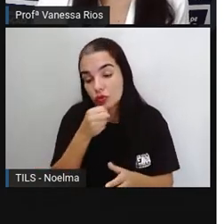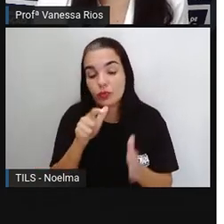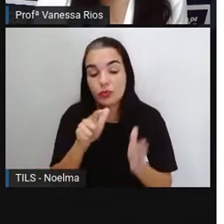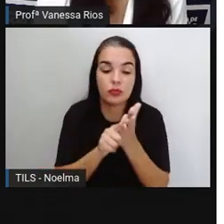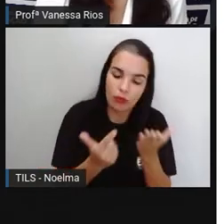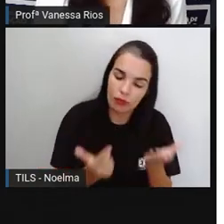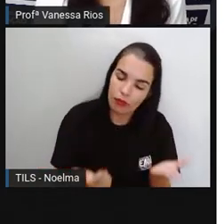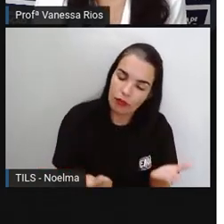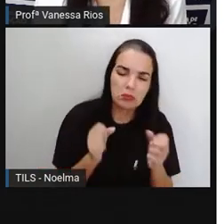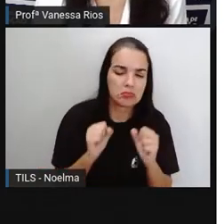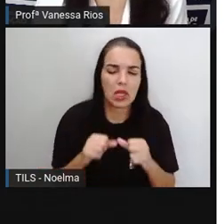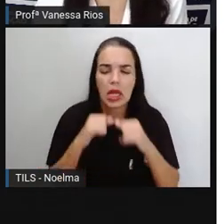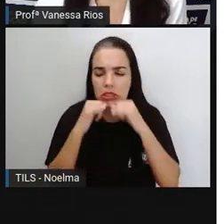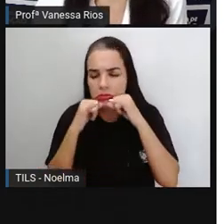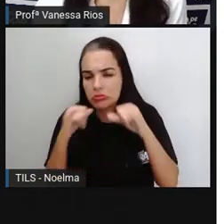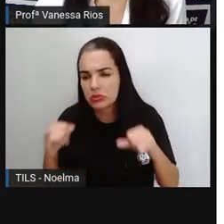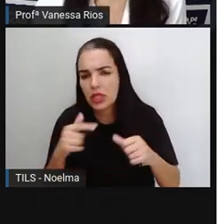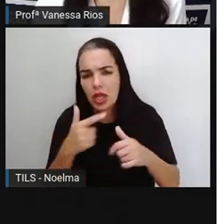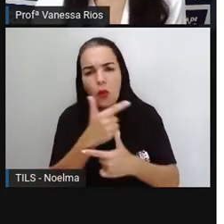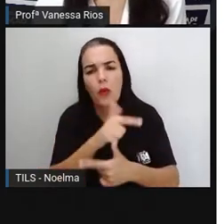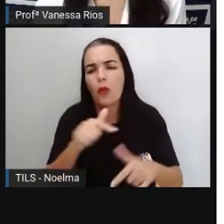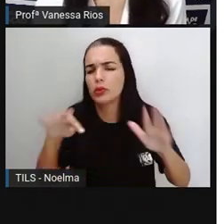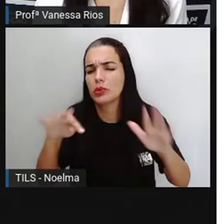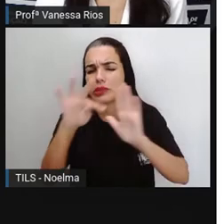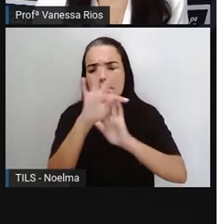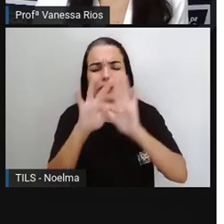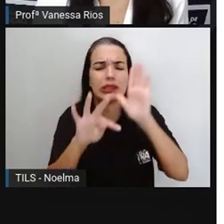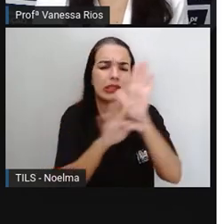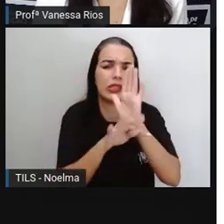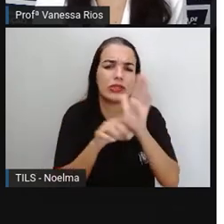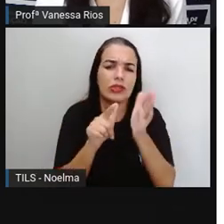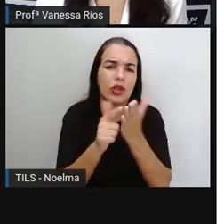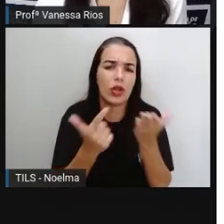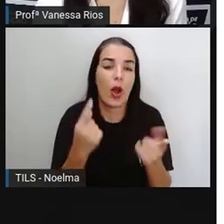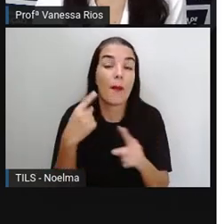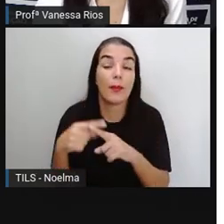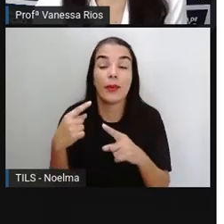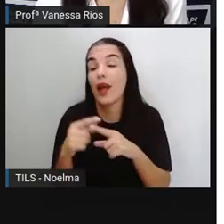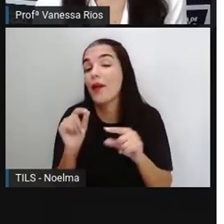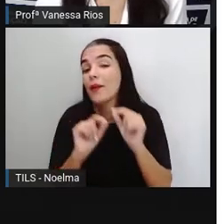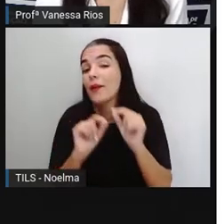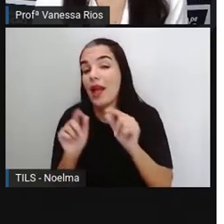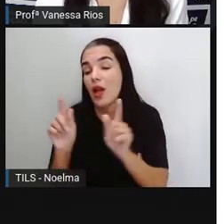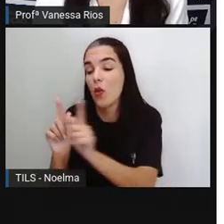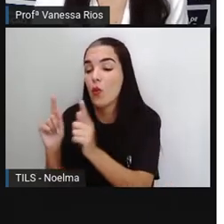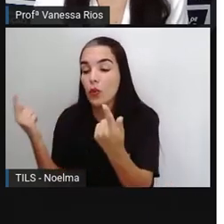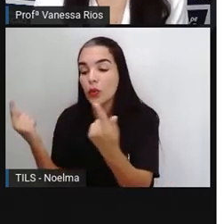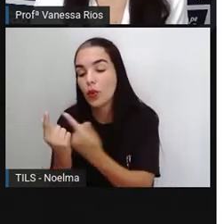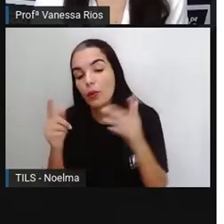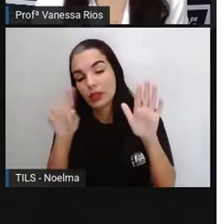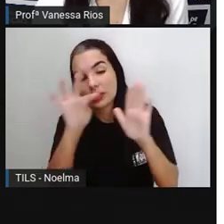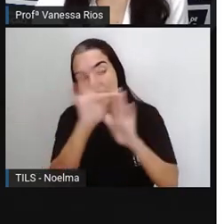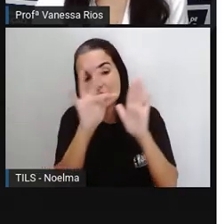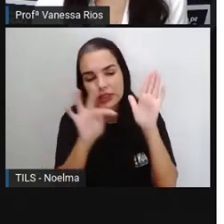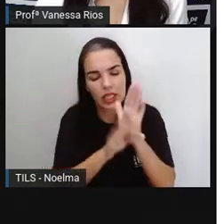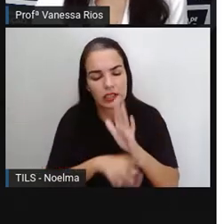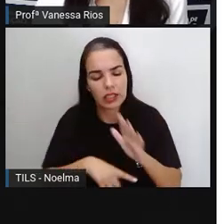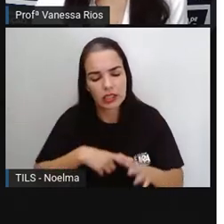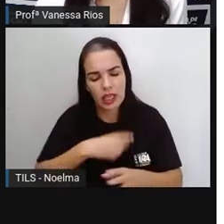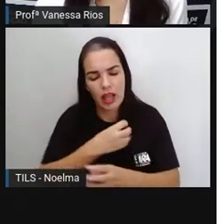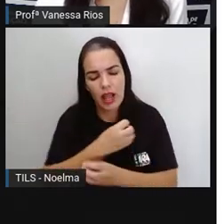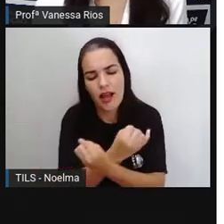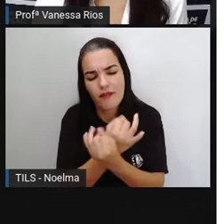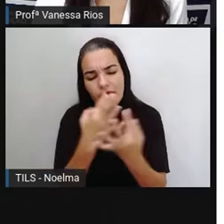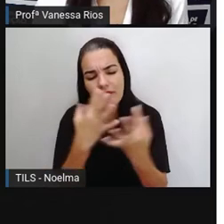notícia, entre outros textos jornalísticos, já que esse grupo de textos aí traz uma variedade muito